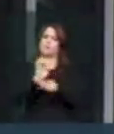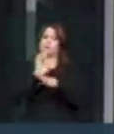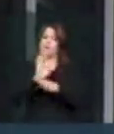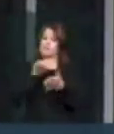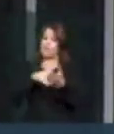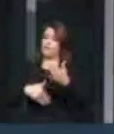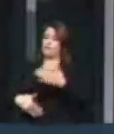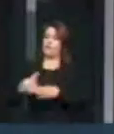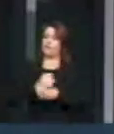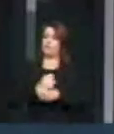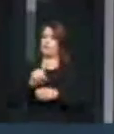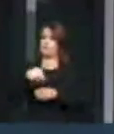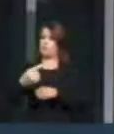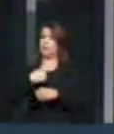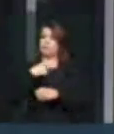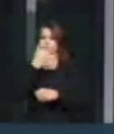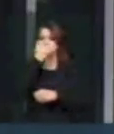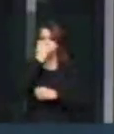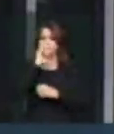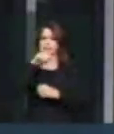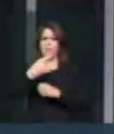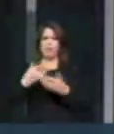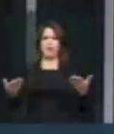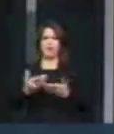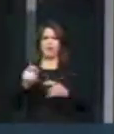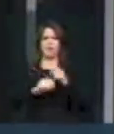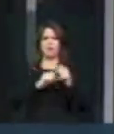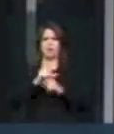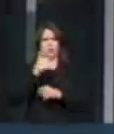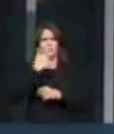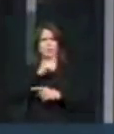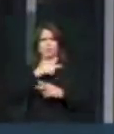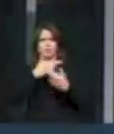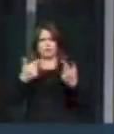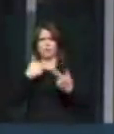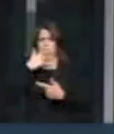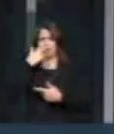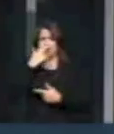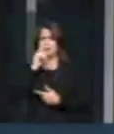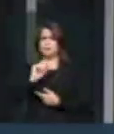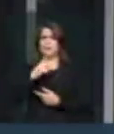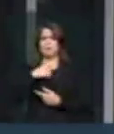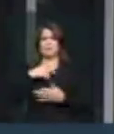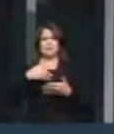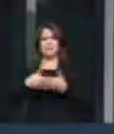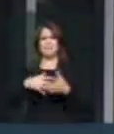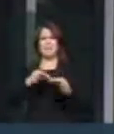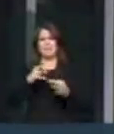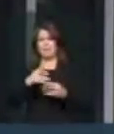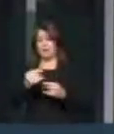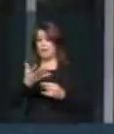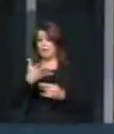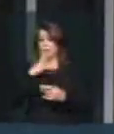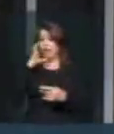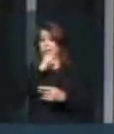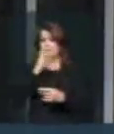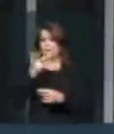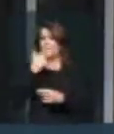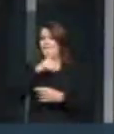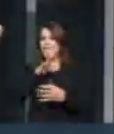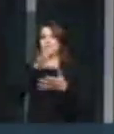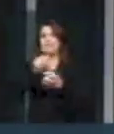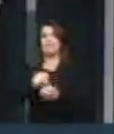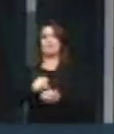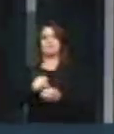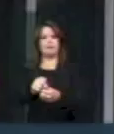que não é possível era rever a justiça tributária alcançando aquilo que parece mais próximo da mão. E, apesar de